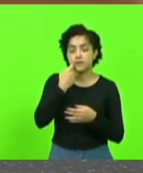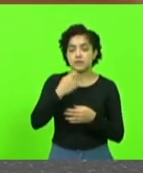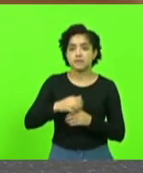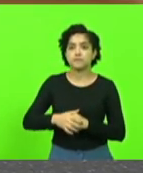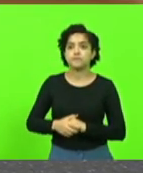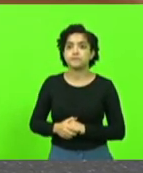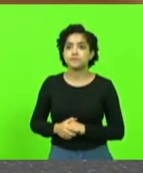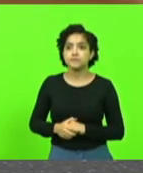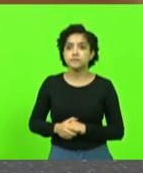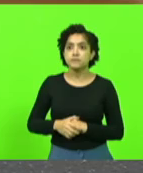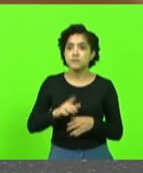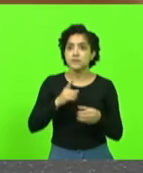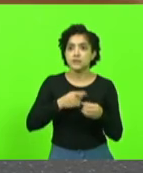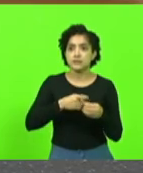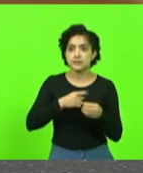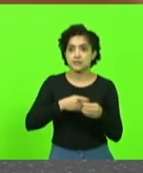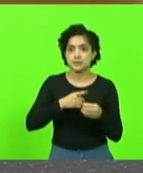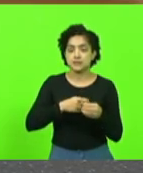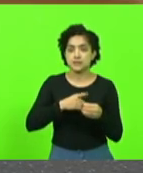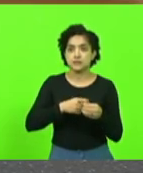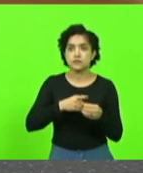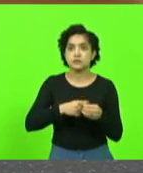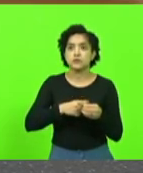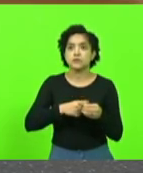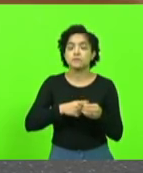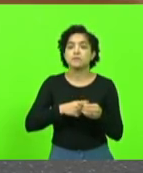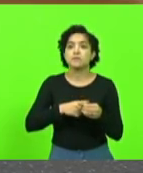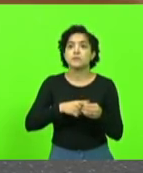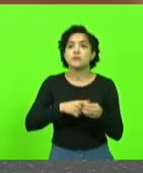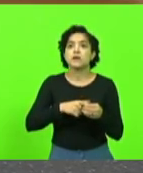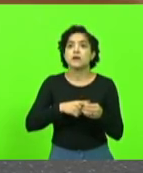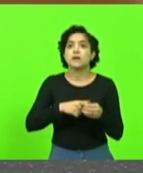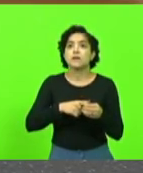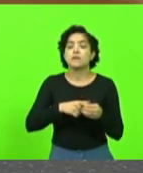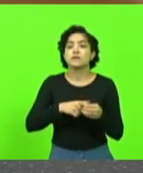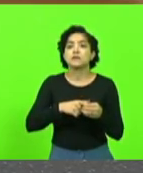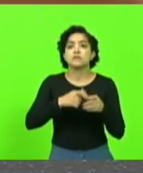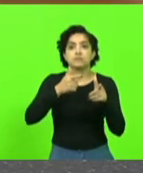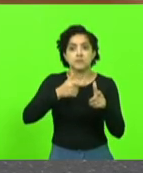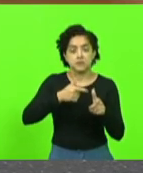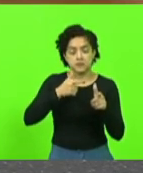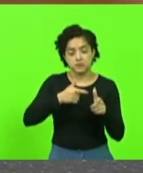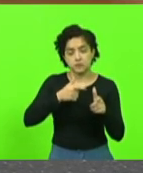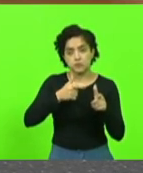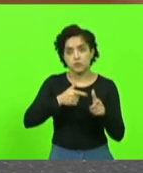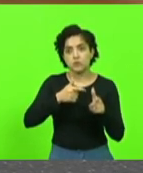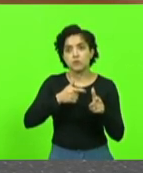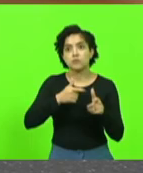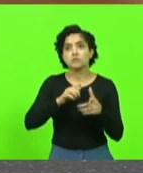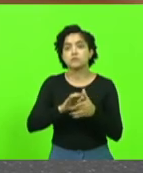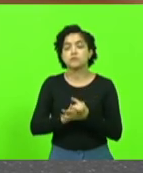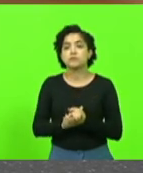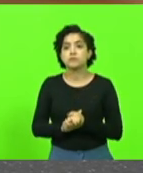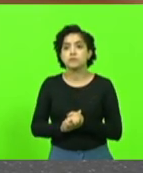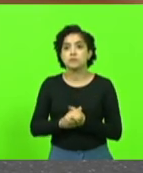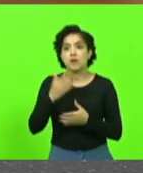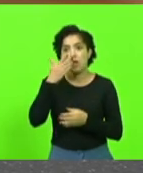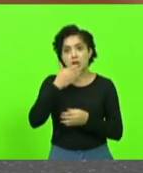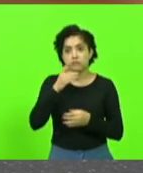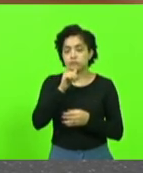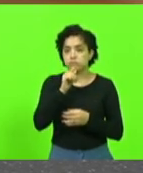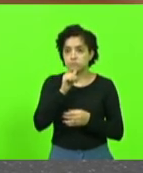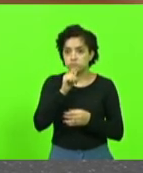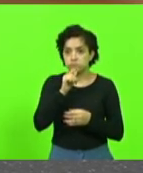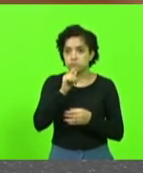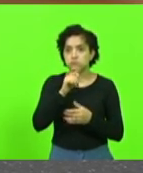na cidade, primeiro de Matos Costa, depois em Caçador, Água Doce, Treze